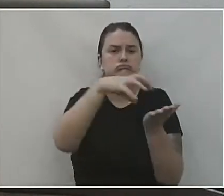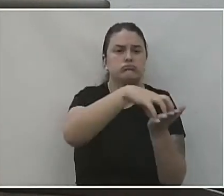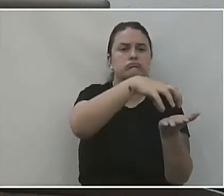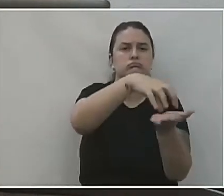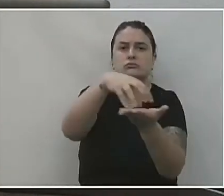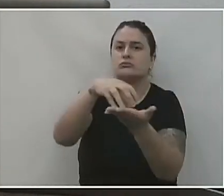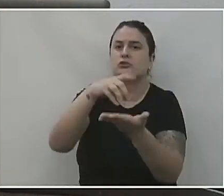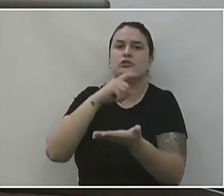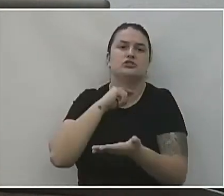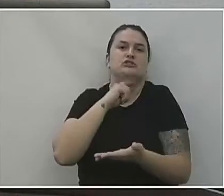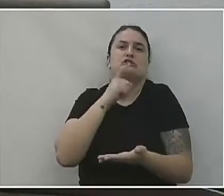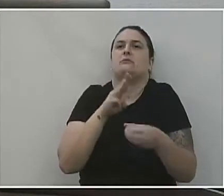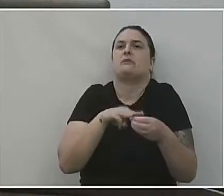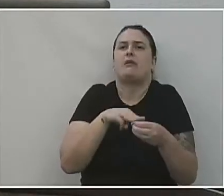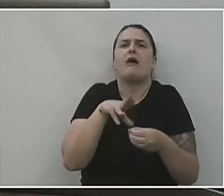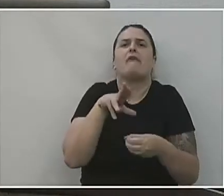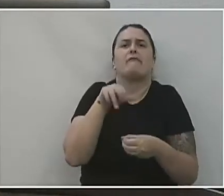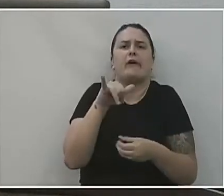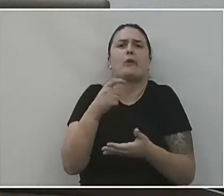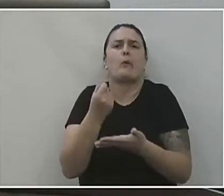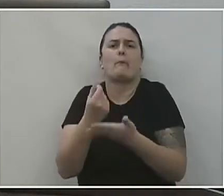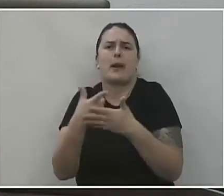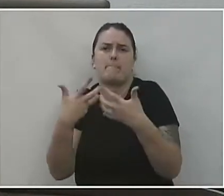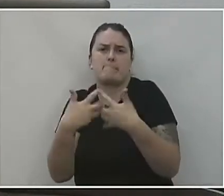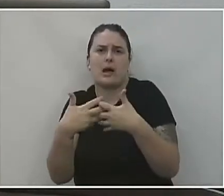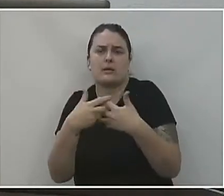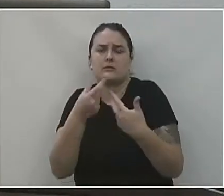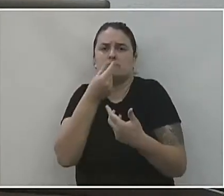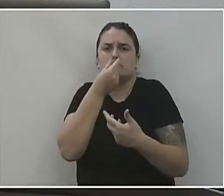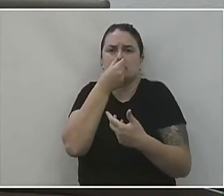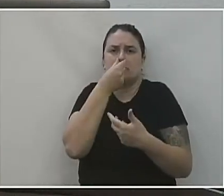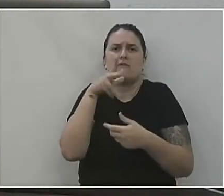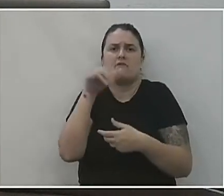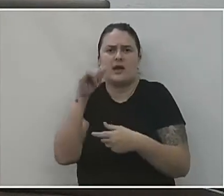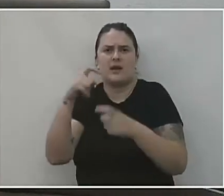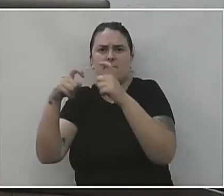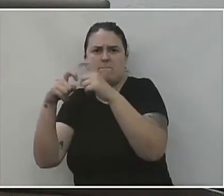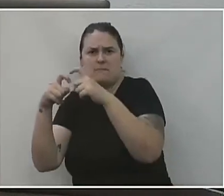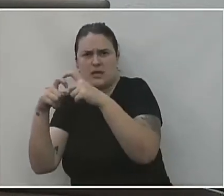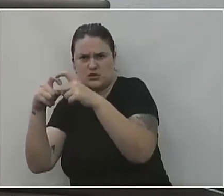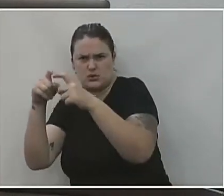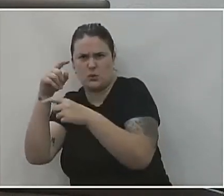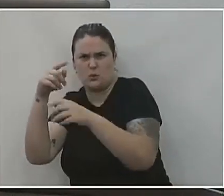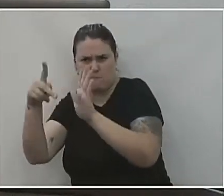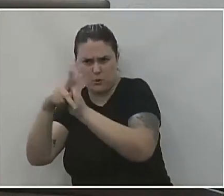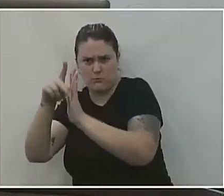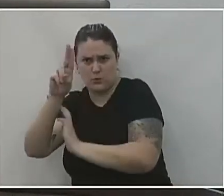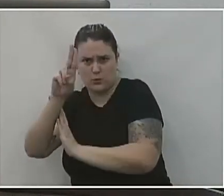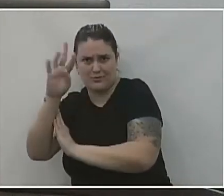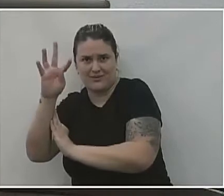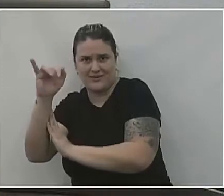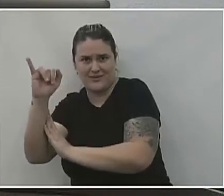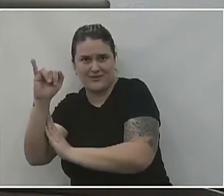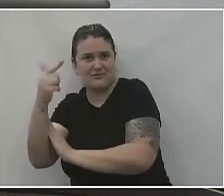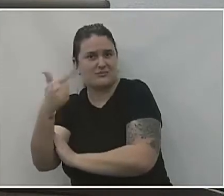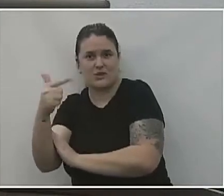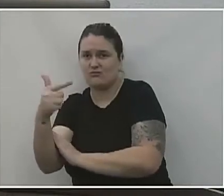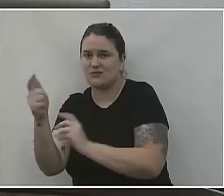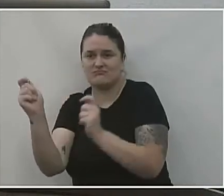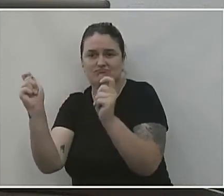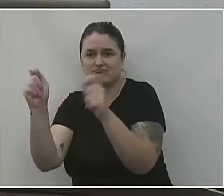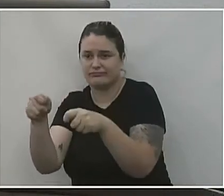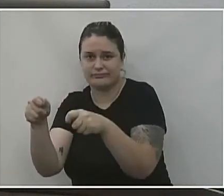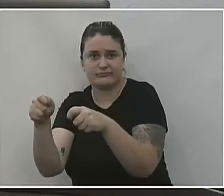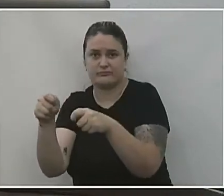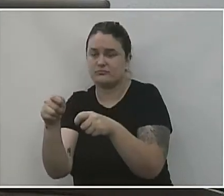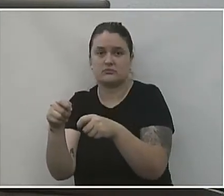adianta o município dizer que vai comprar respirador, que vai colocar médico intensivista, porque nós não temos essa condição de